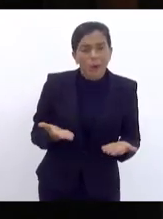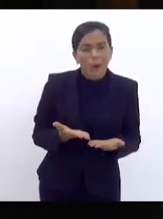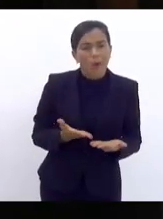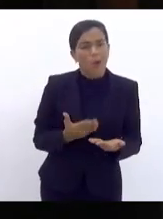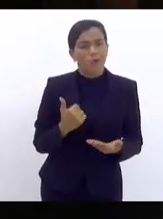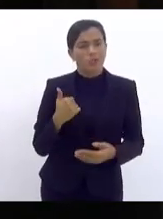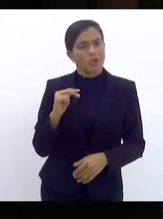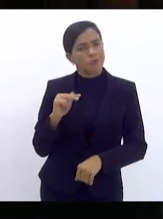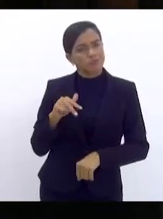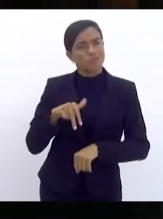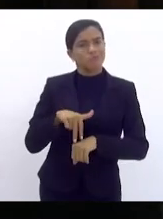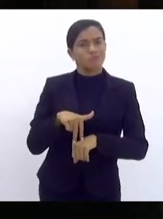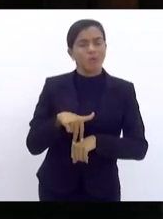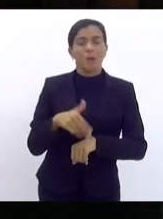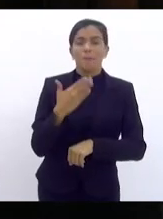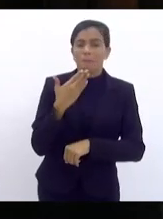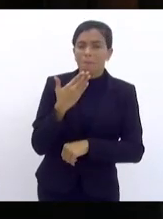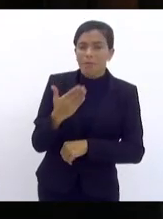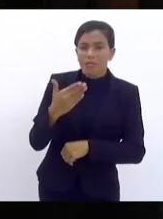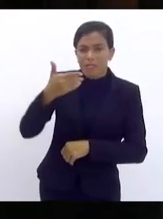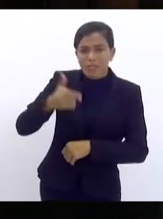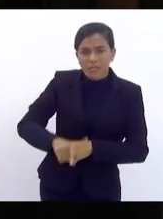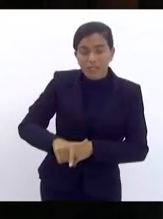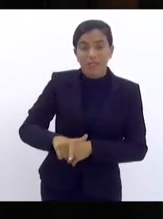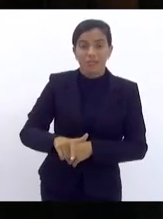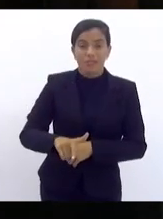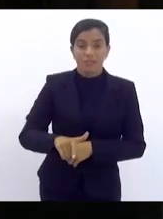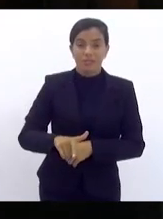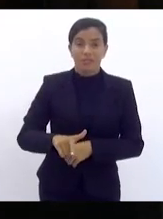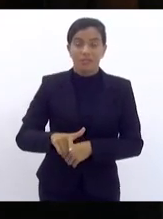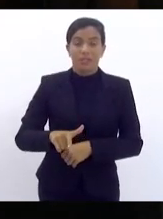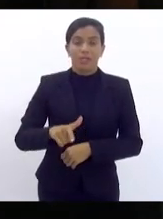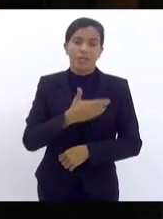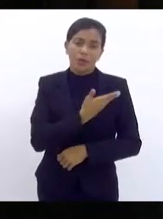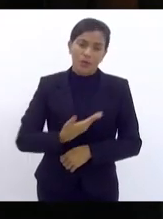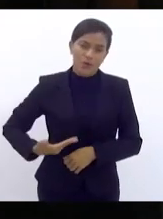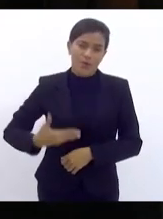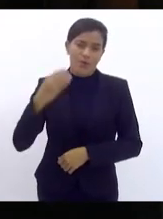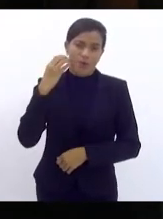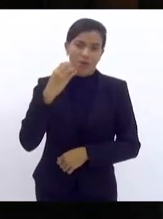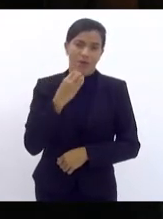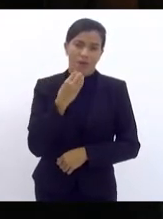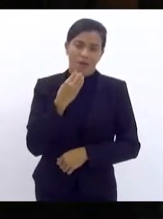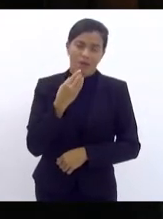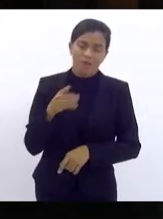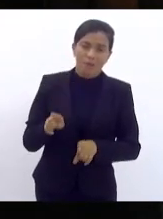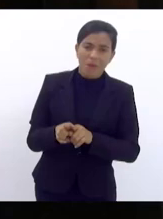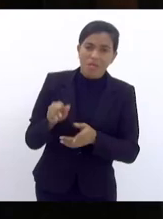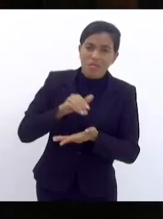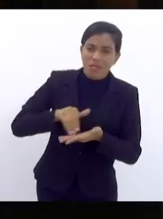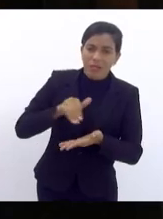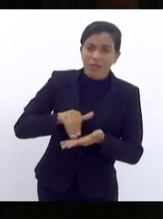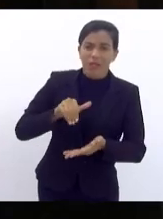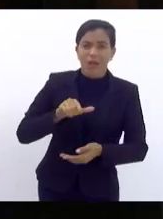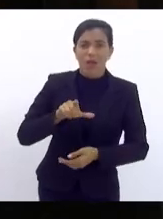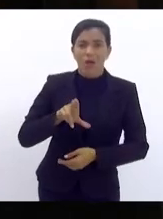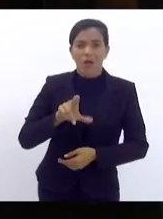pedir, mais uma vez, que o nosso governador Cláudio Castro, o nosso secretário Uruan,